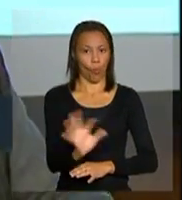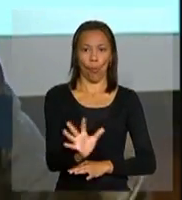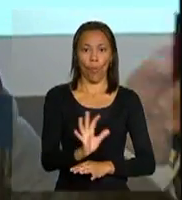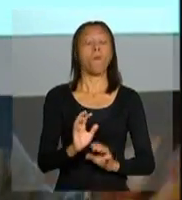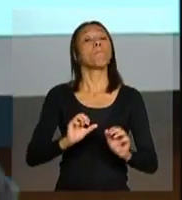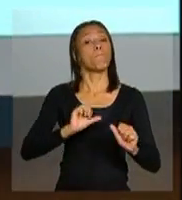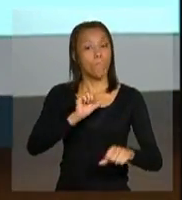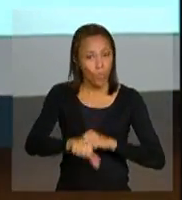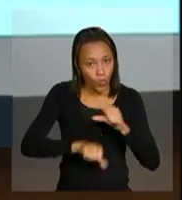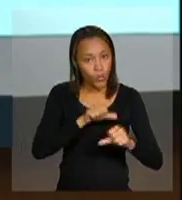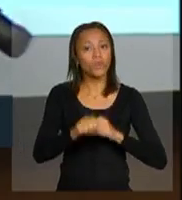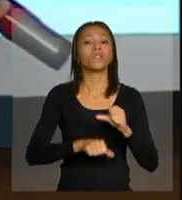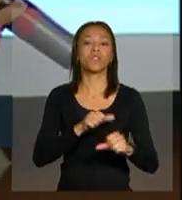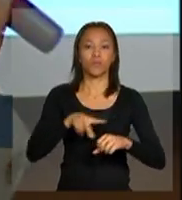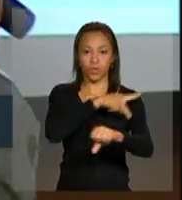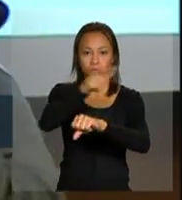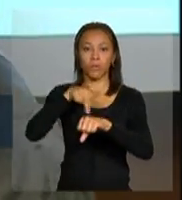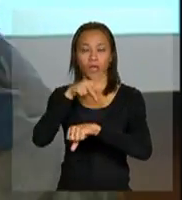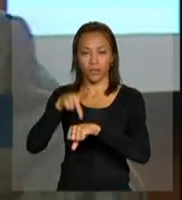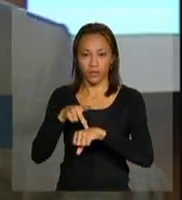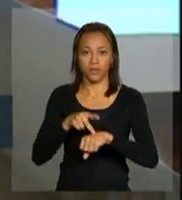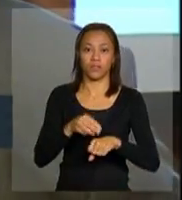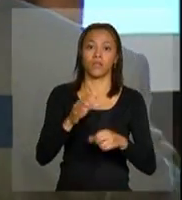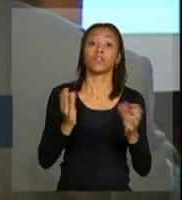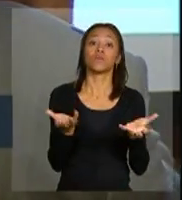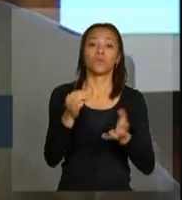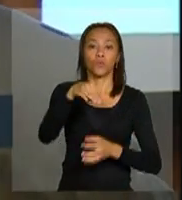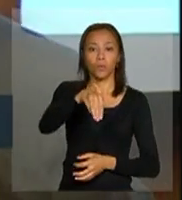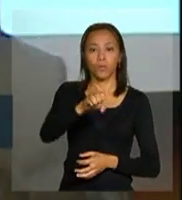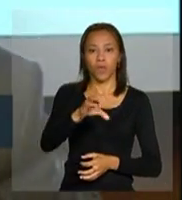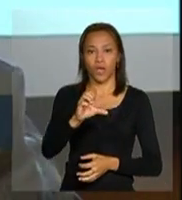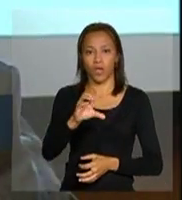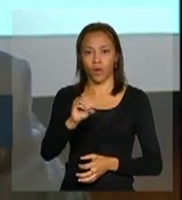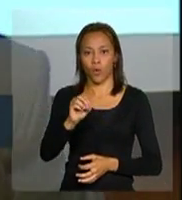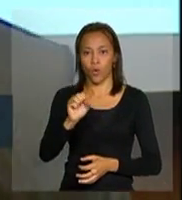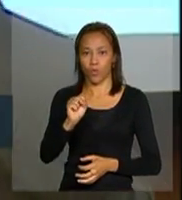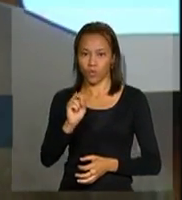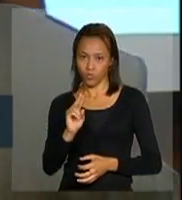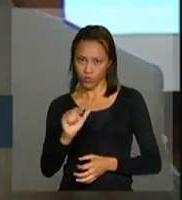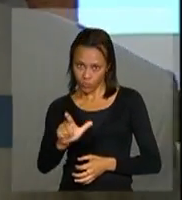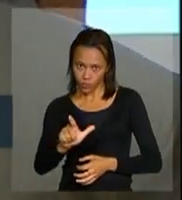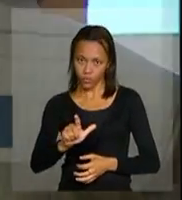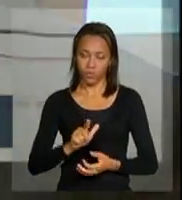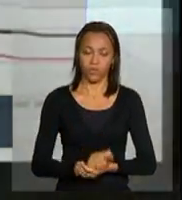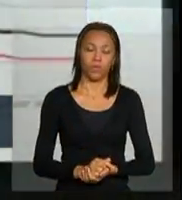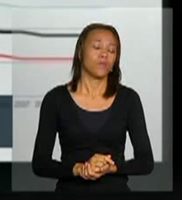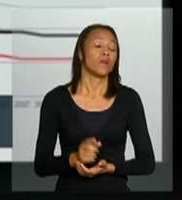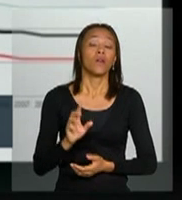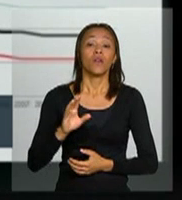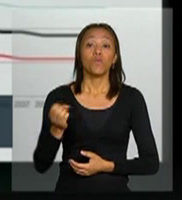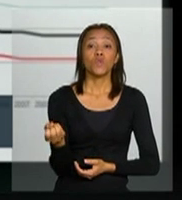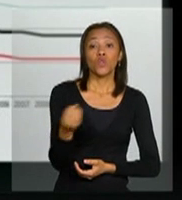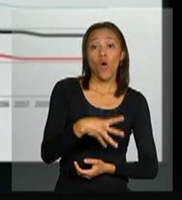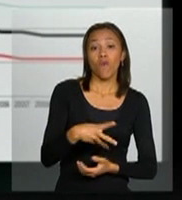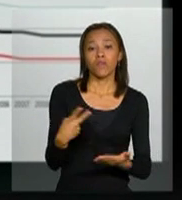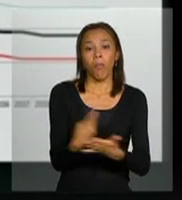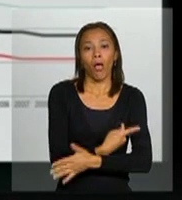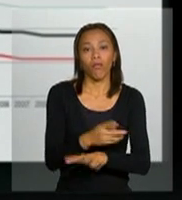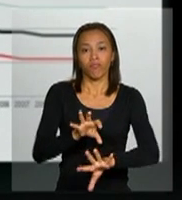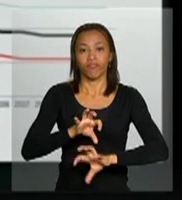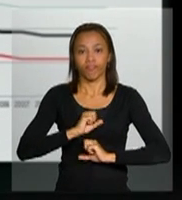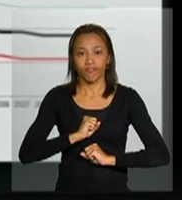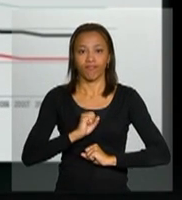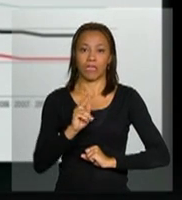muda o perfil, inclusive, dos países do Mercosul. Próximo, por favor. Em relação a novas infecções, nós verificamos